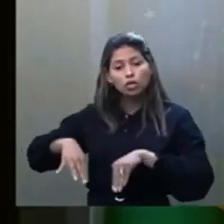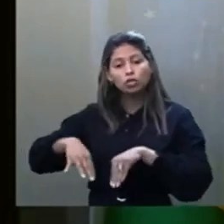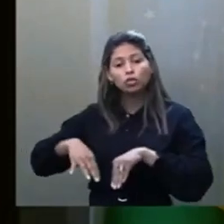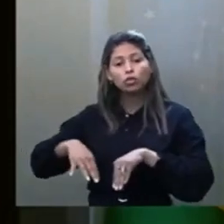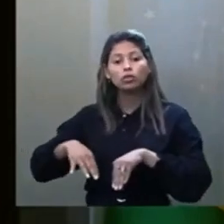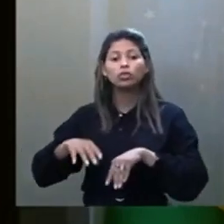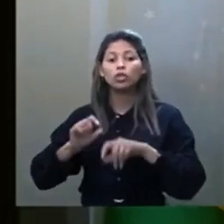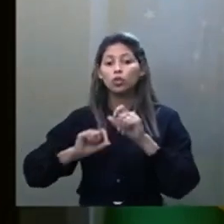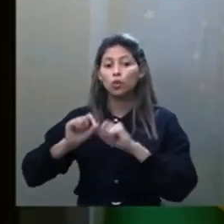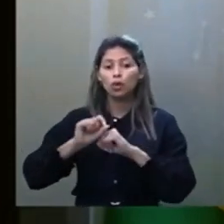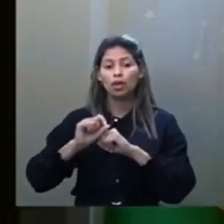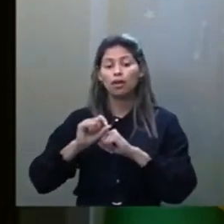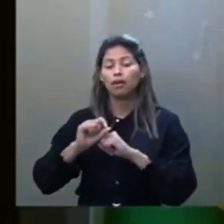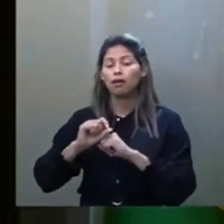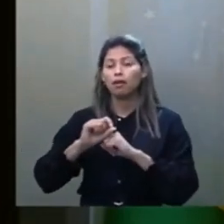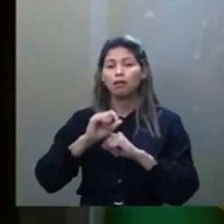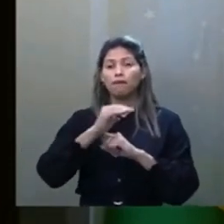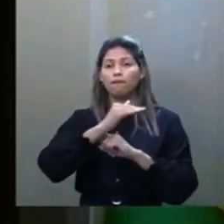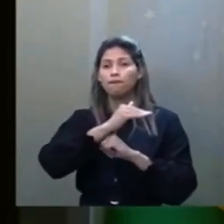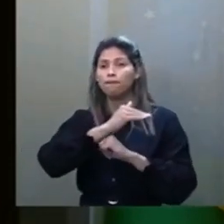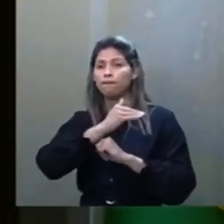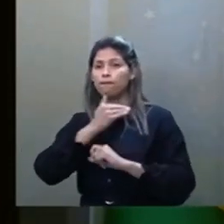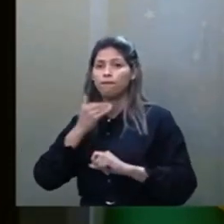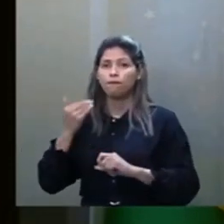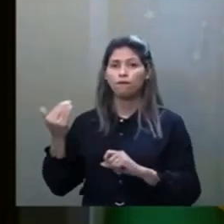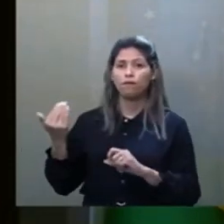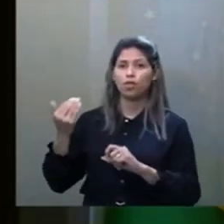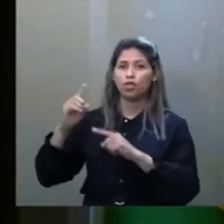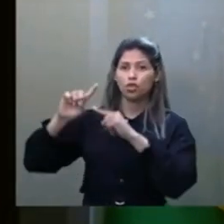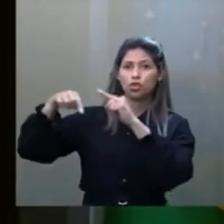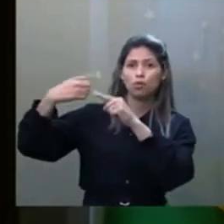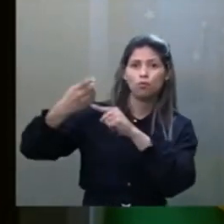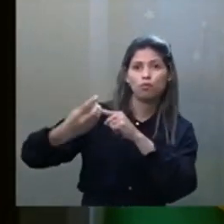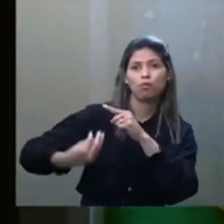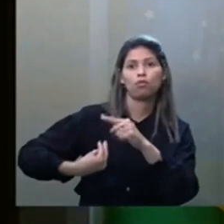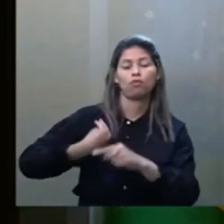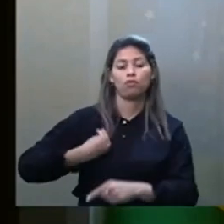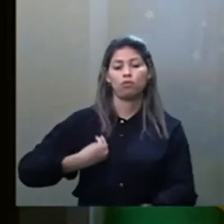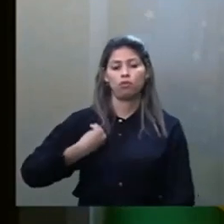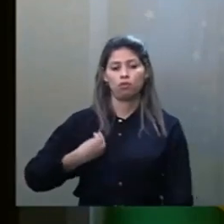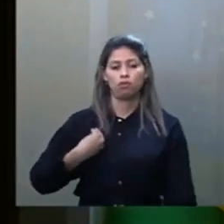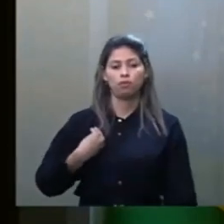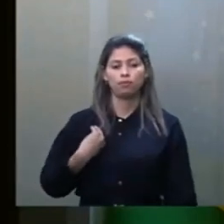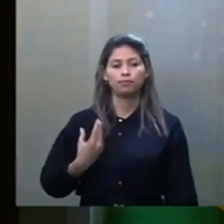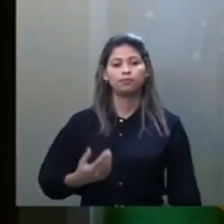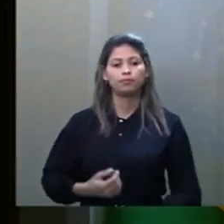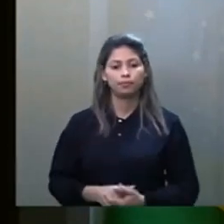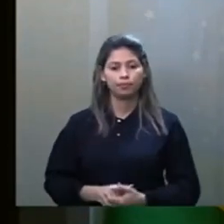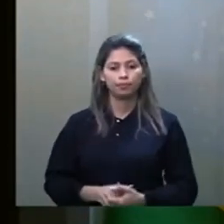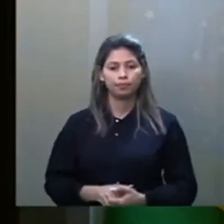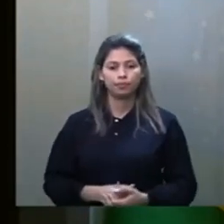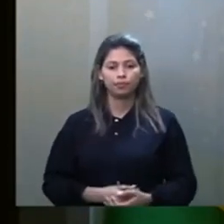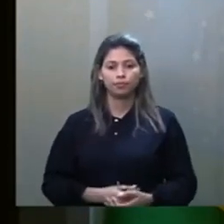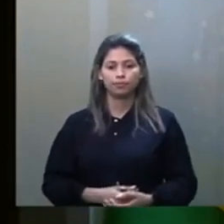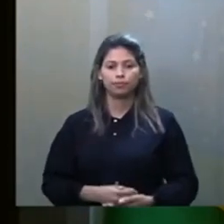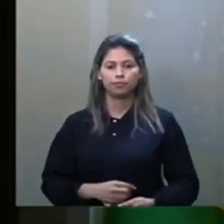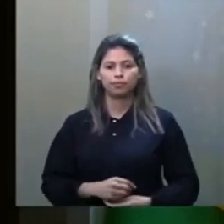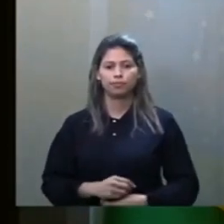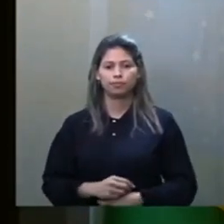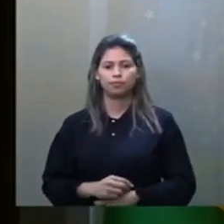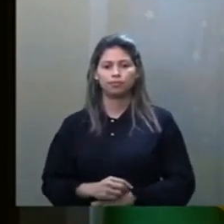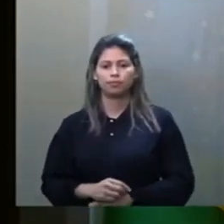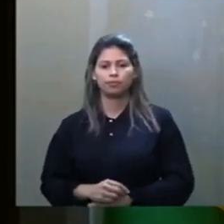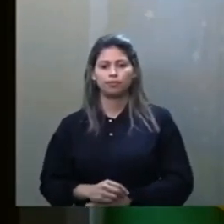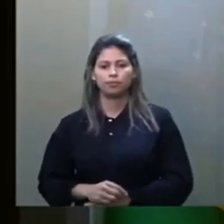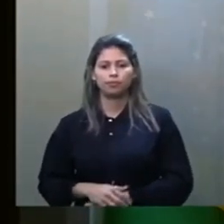após a morte. E nós temos no livro Forças, nos domínios da mediunidade,